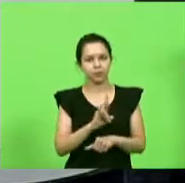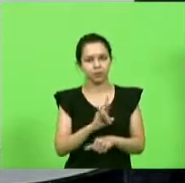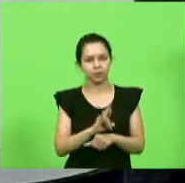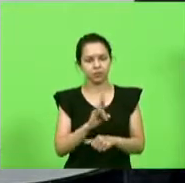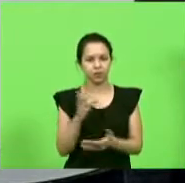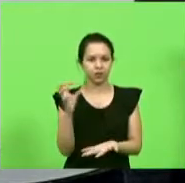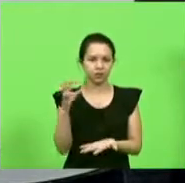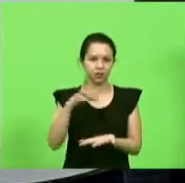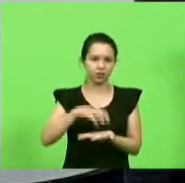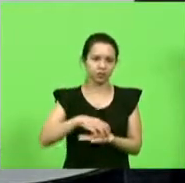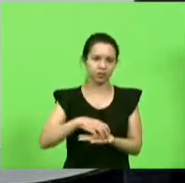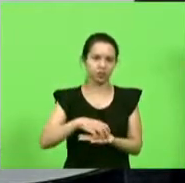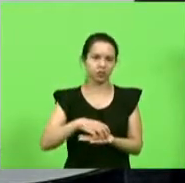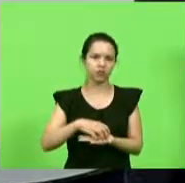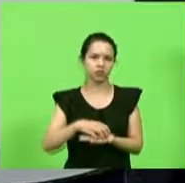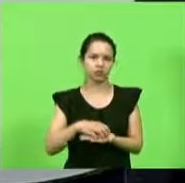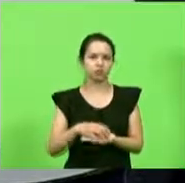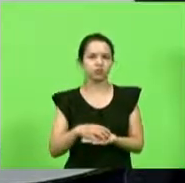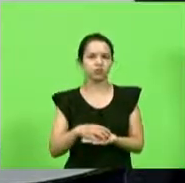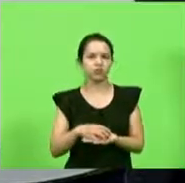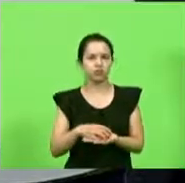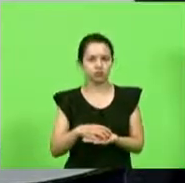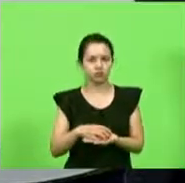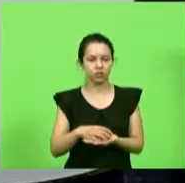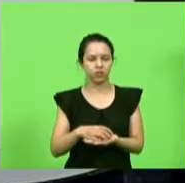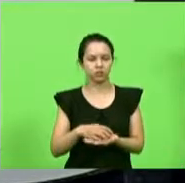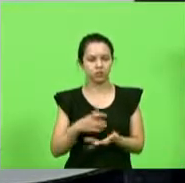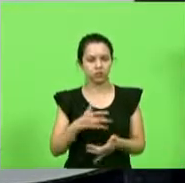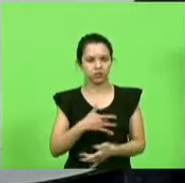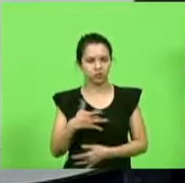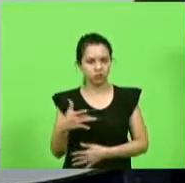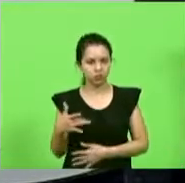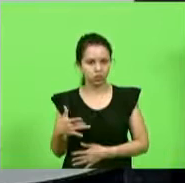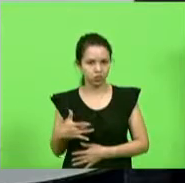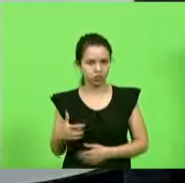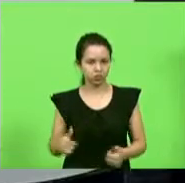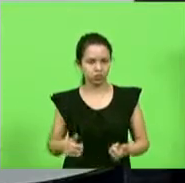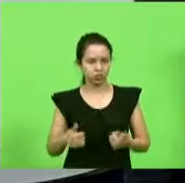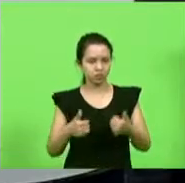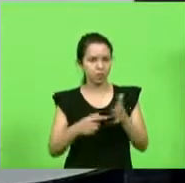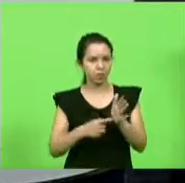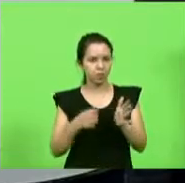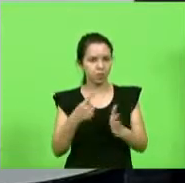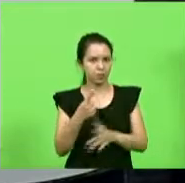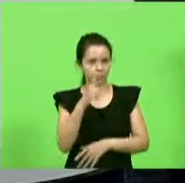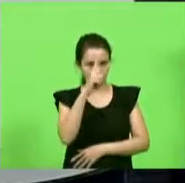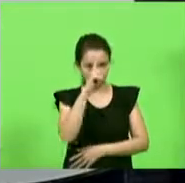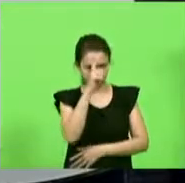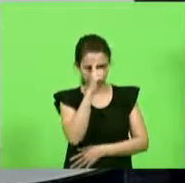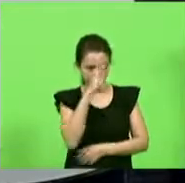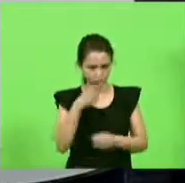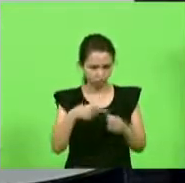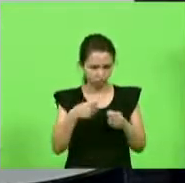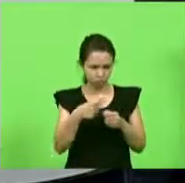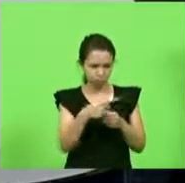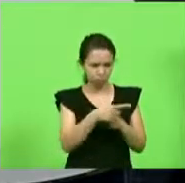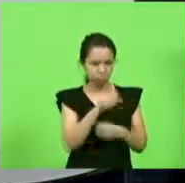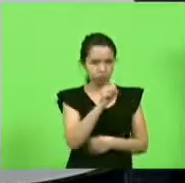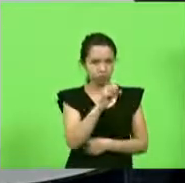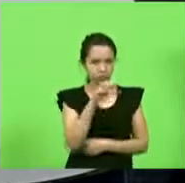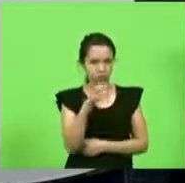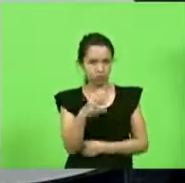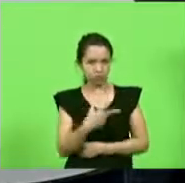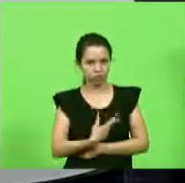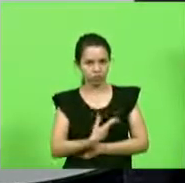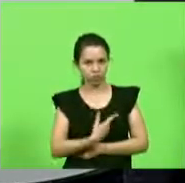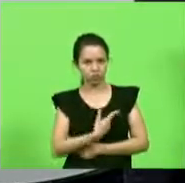num centro de referência de alta complexidade na saúde sendo o primeiro hospital do interior de Santa Catarina a fazer cirurgia